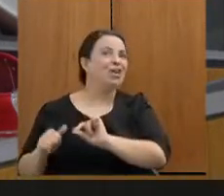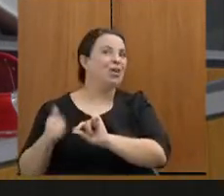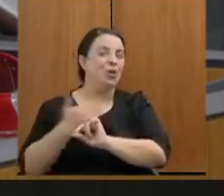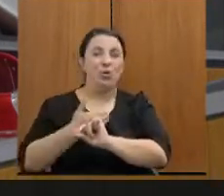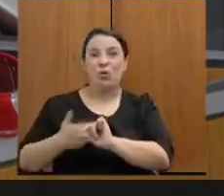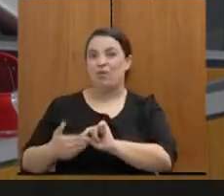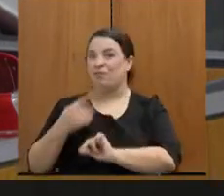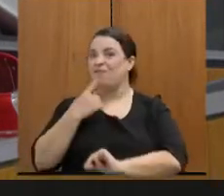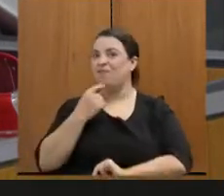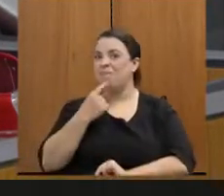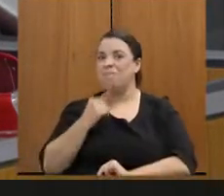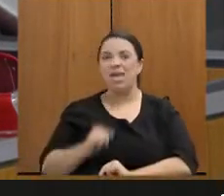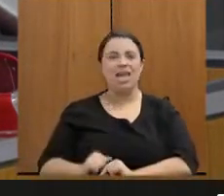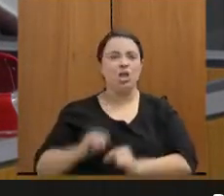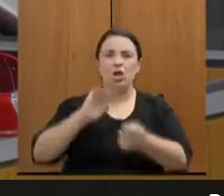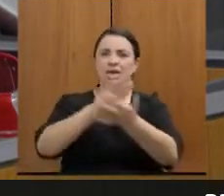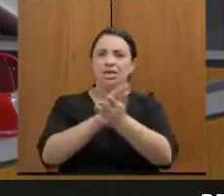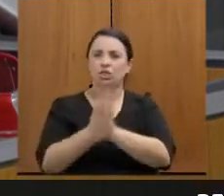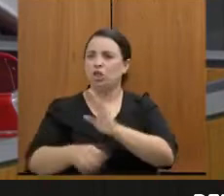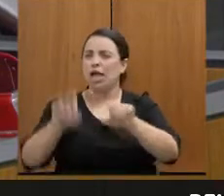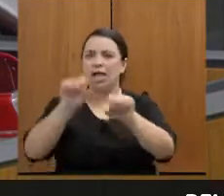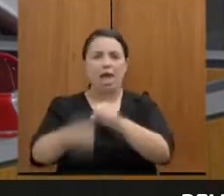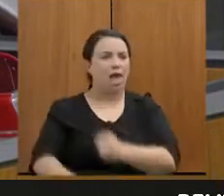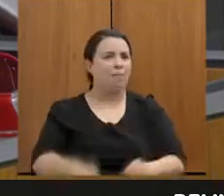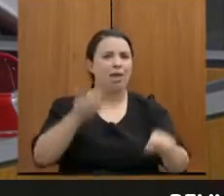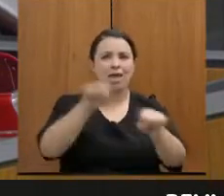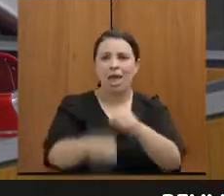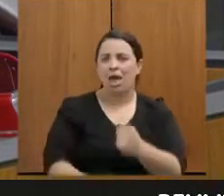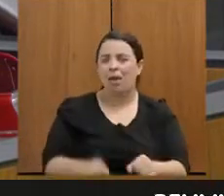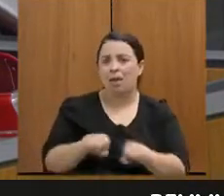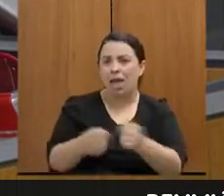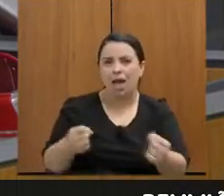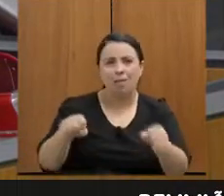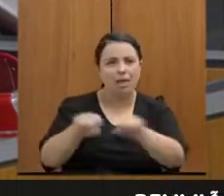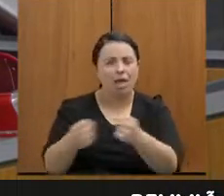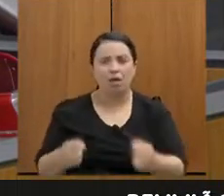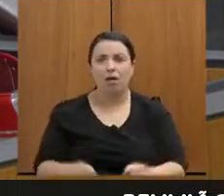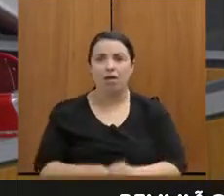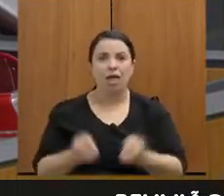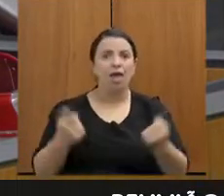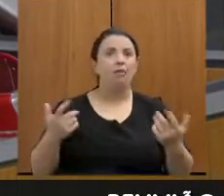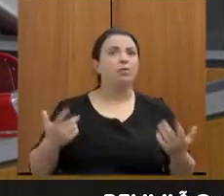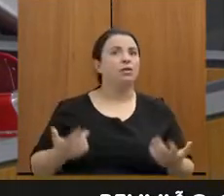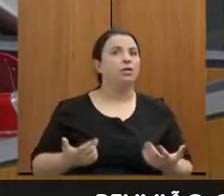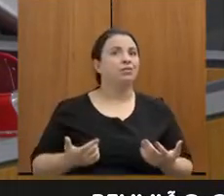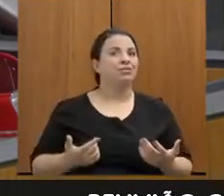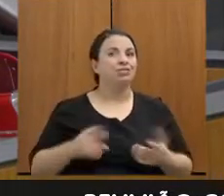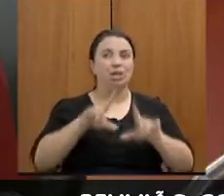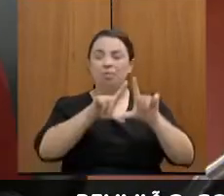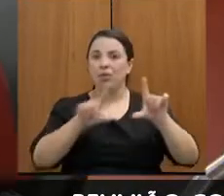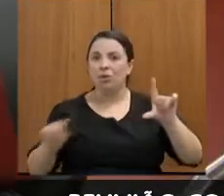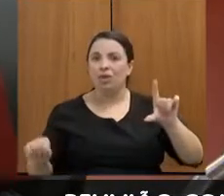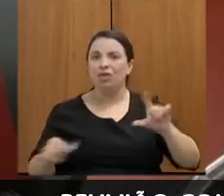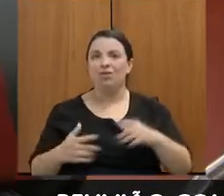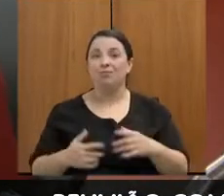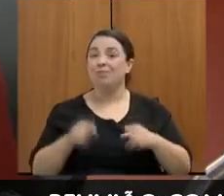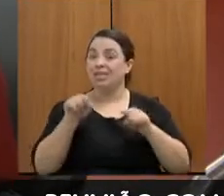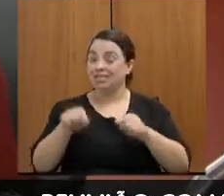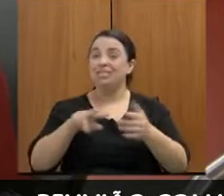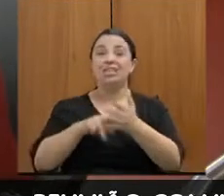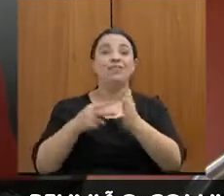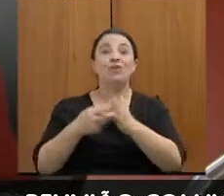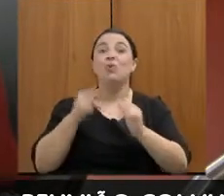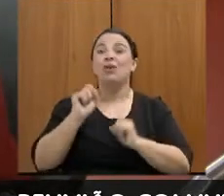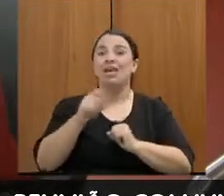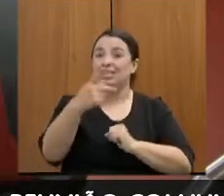do governo que quebra tudo, que somos nós, para 47%, quer dizer que a professora do seu filho está mal remunerada. Ela está